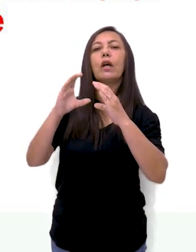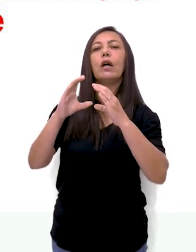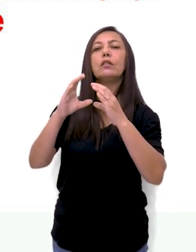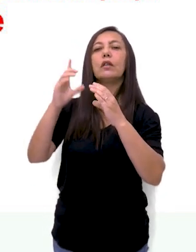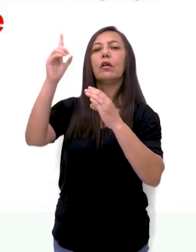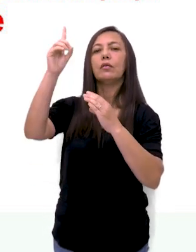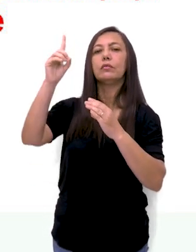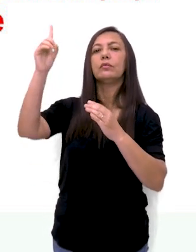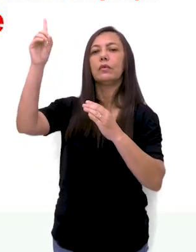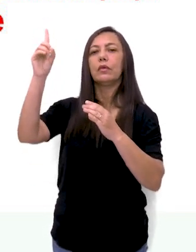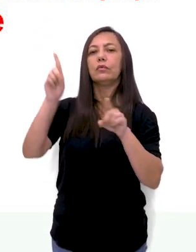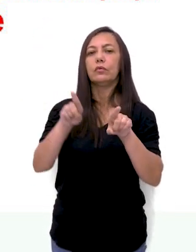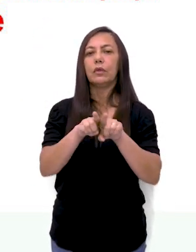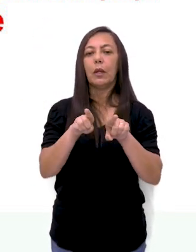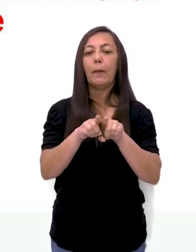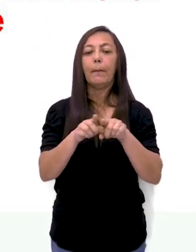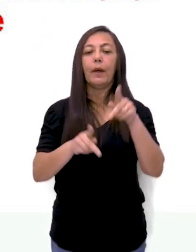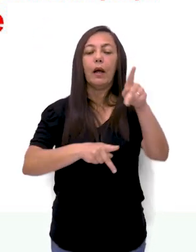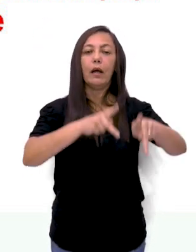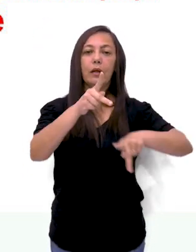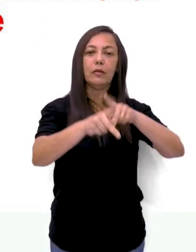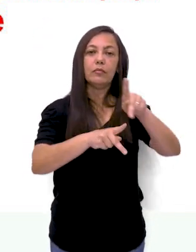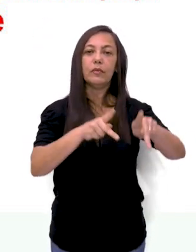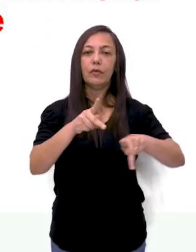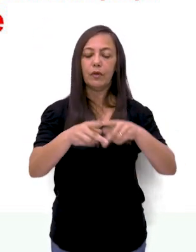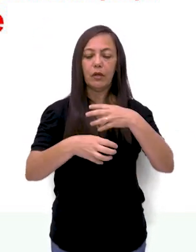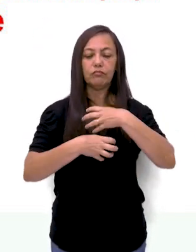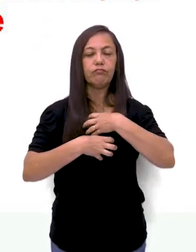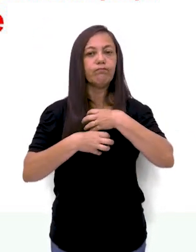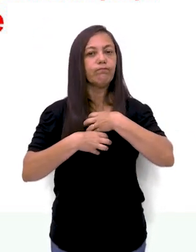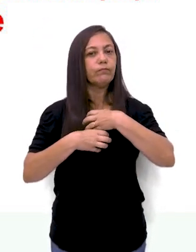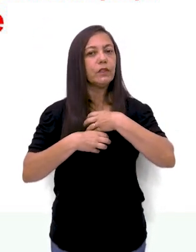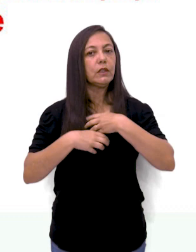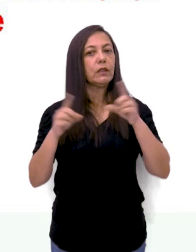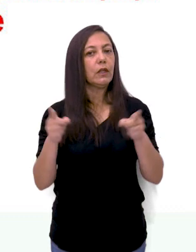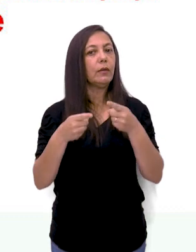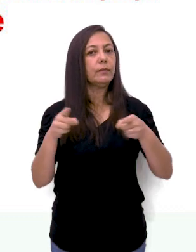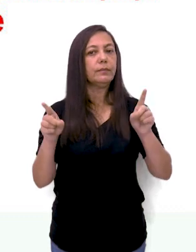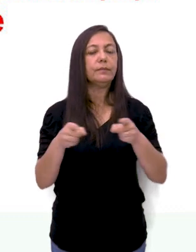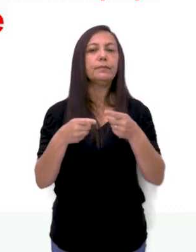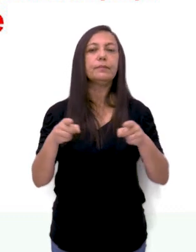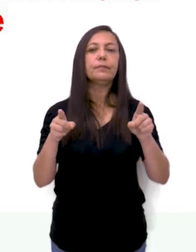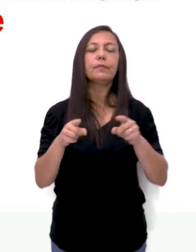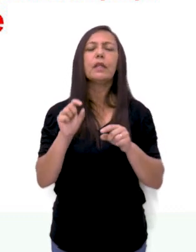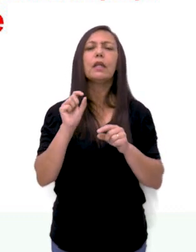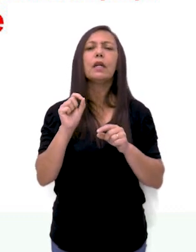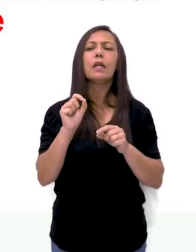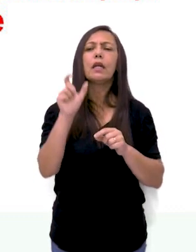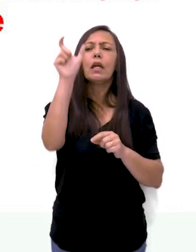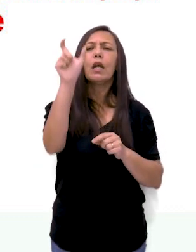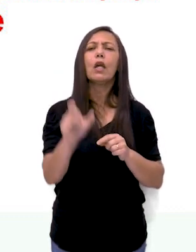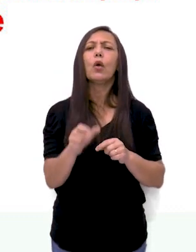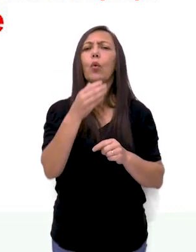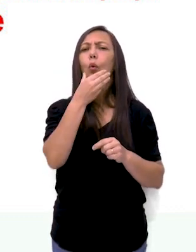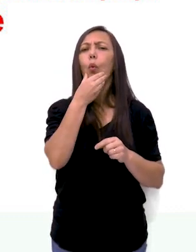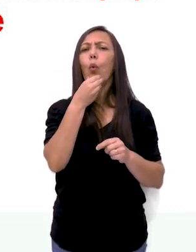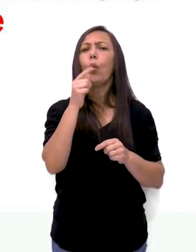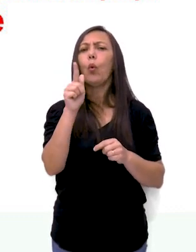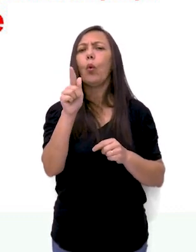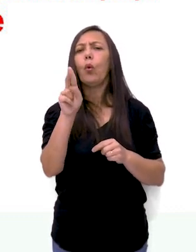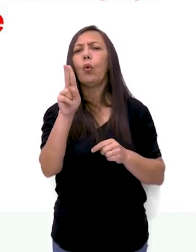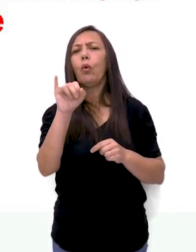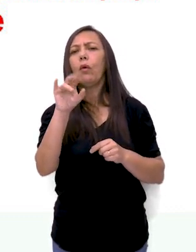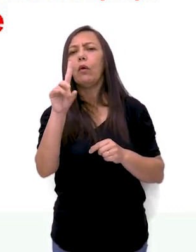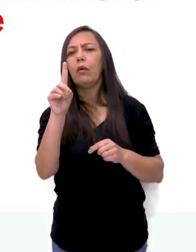deuses e com o povo, certo? Então esse era o maior sentido da música nesse período. Quem foi Guido Arezzo e o que ele